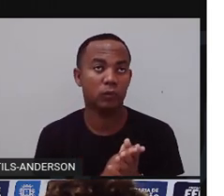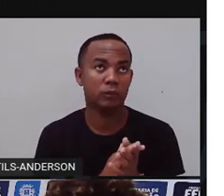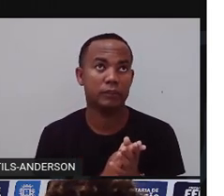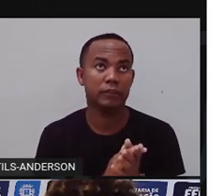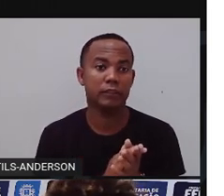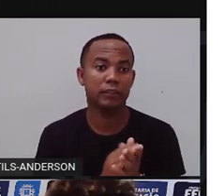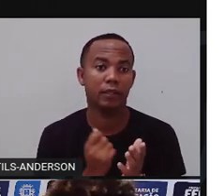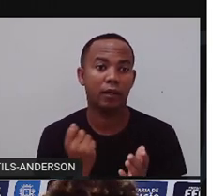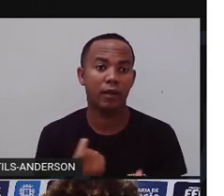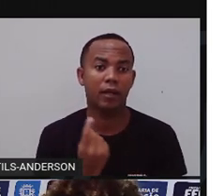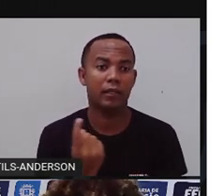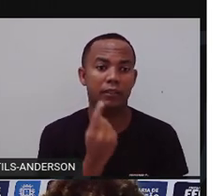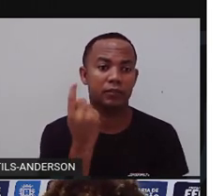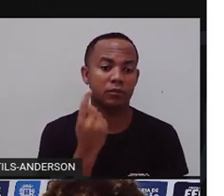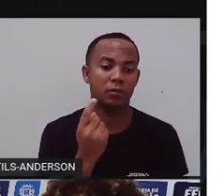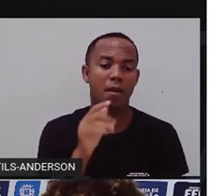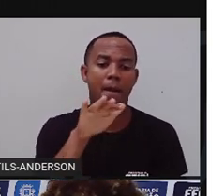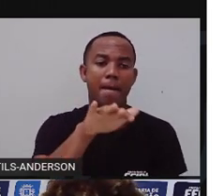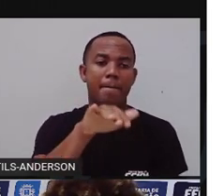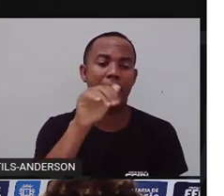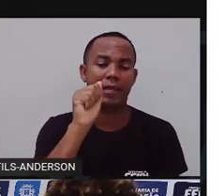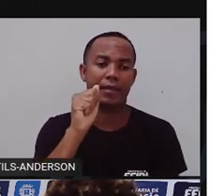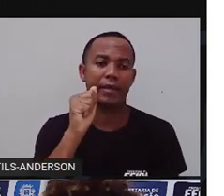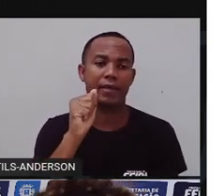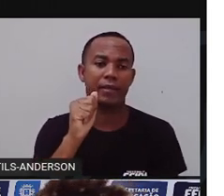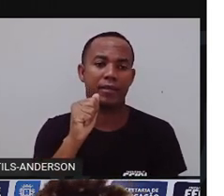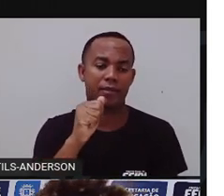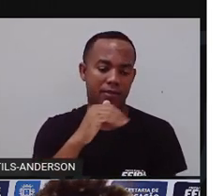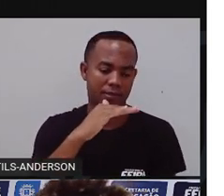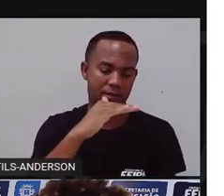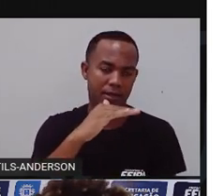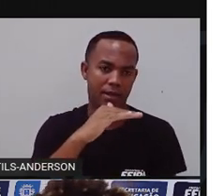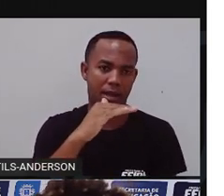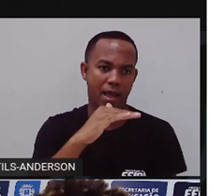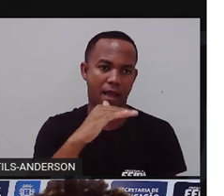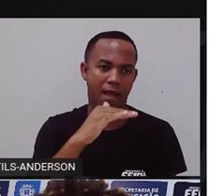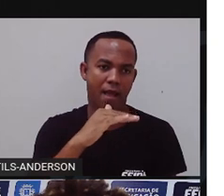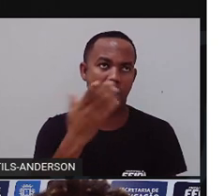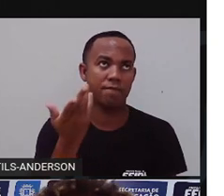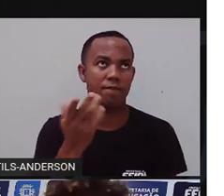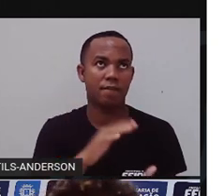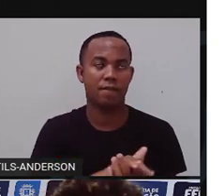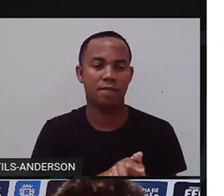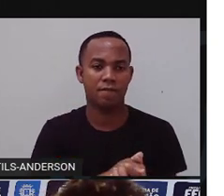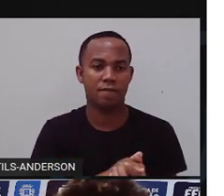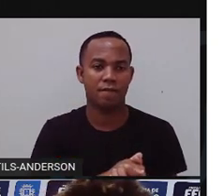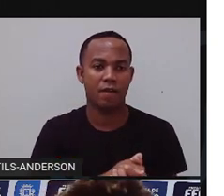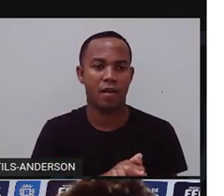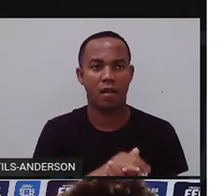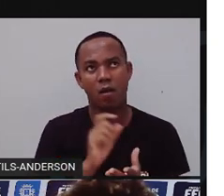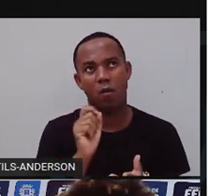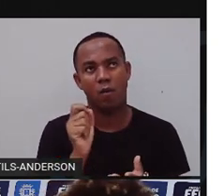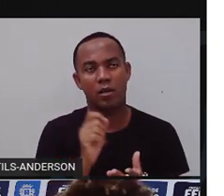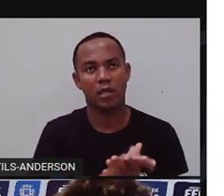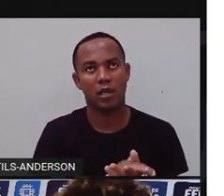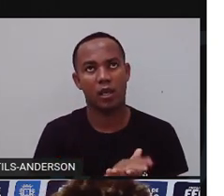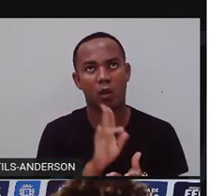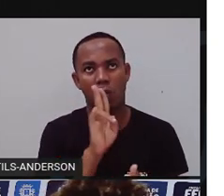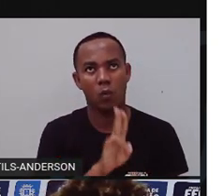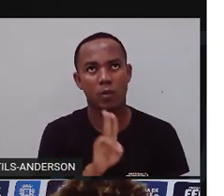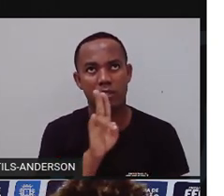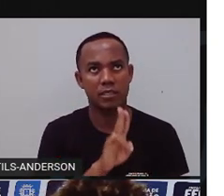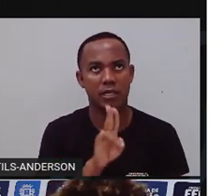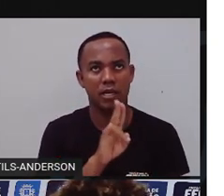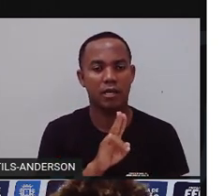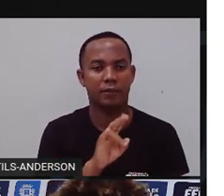Anderson, eu peguei a garrafa, né? Deixa eu ver. Não, ok. Eu vou utilizar o i, eu não vou usar a vírgula, mas eu posso